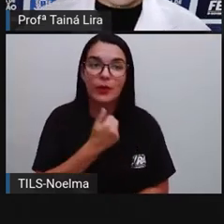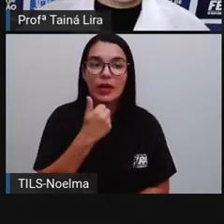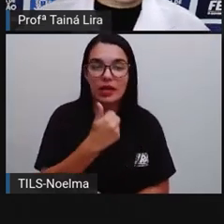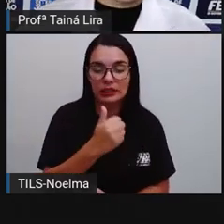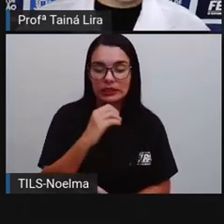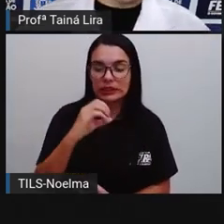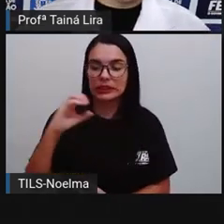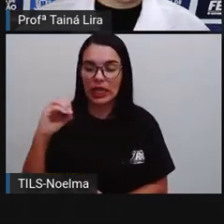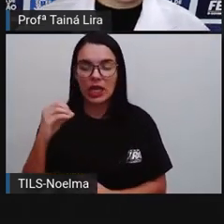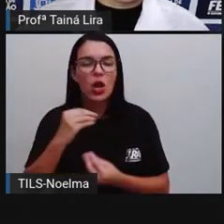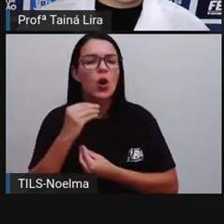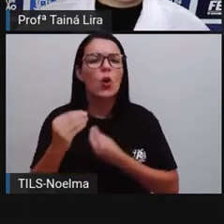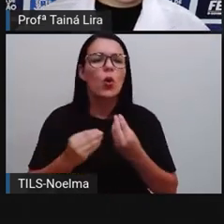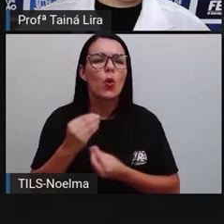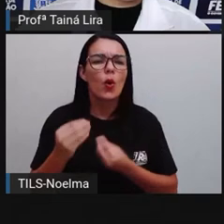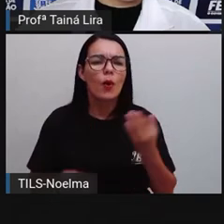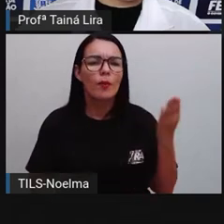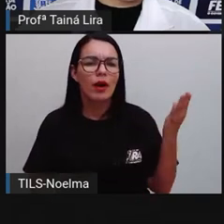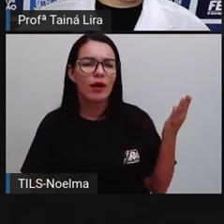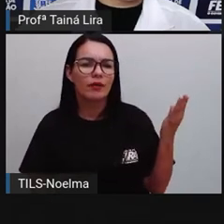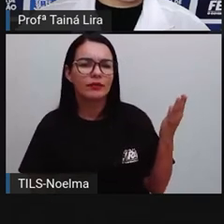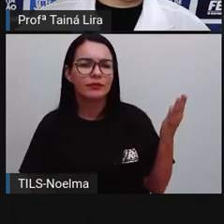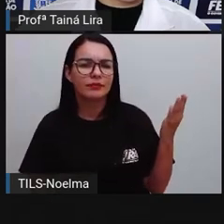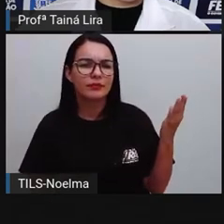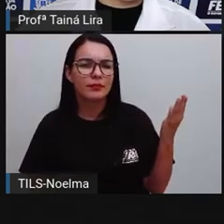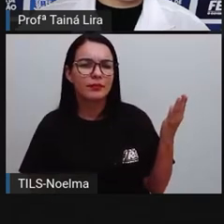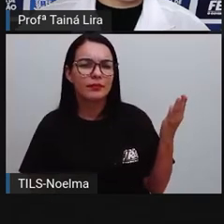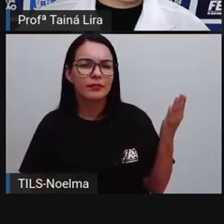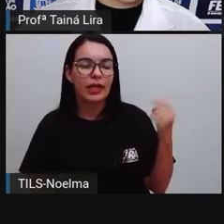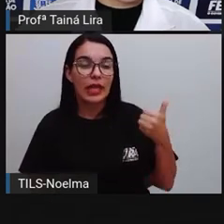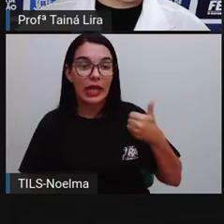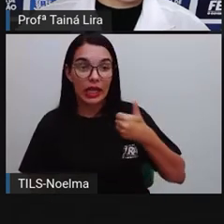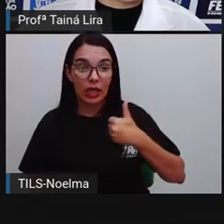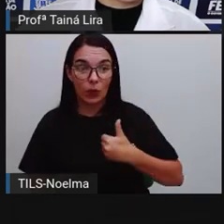número é esse aqui? Deixa eu botar a seta para o segundo ano ver.